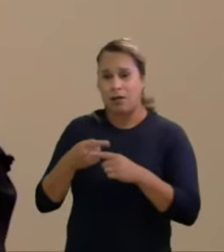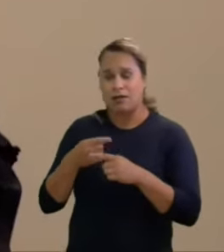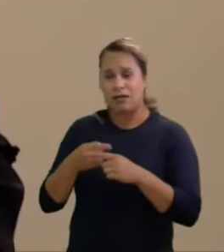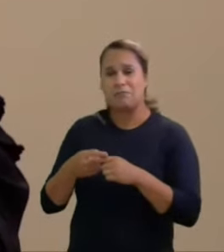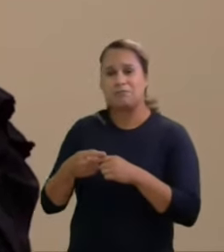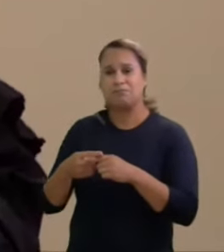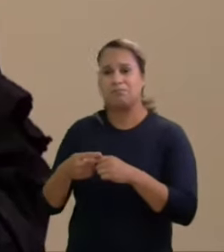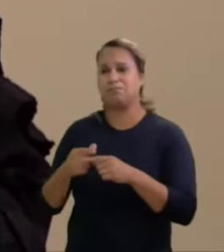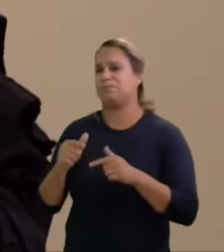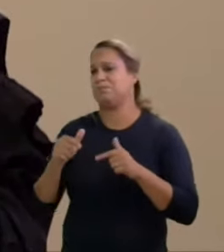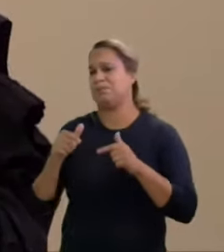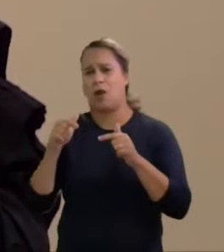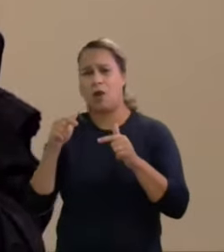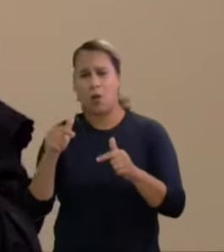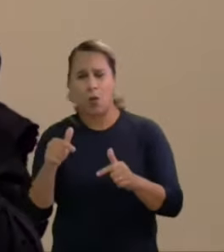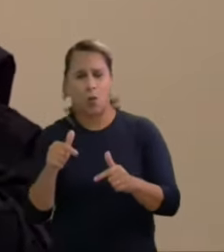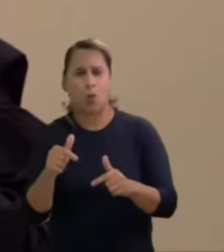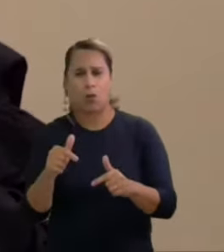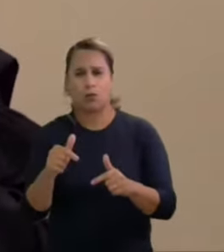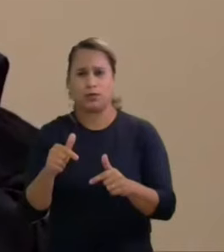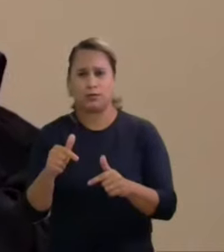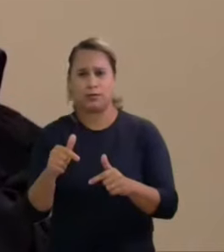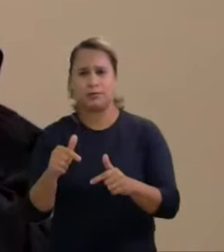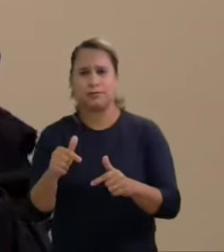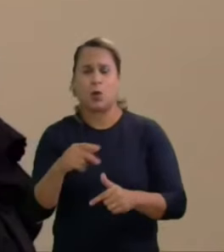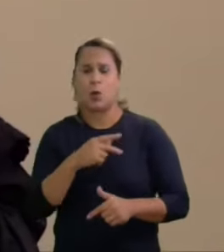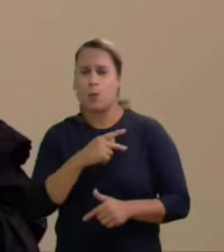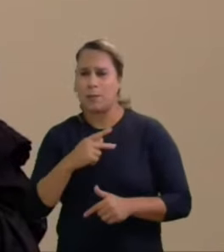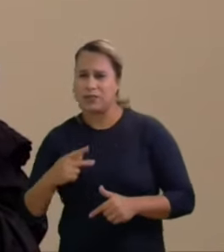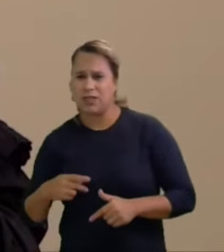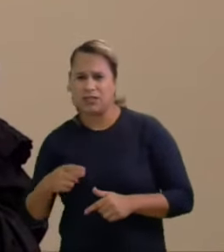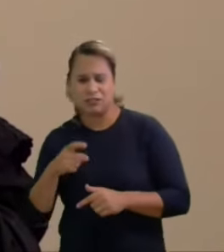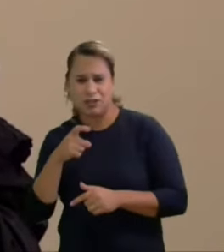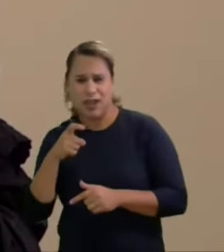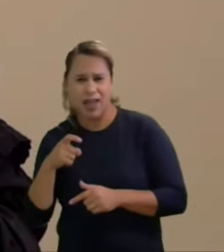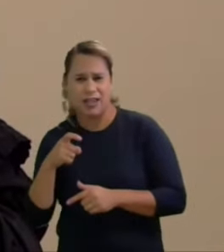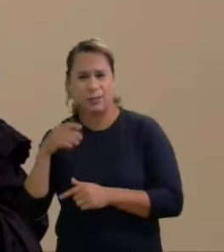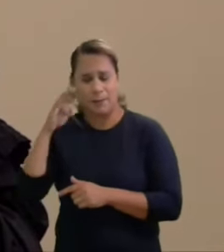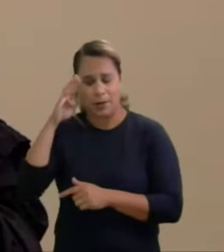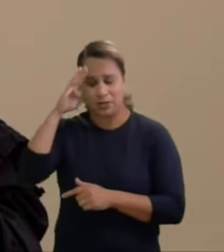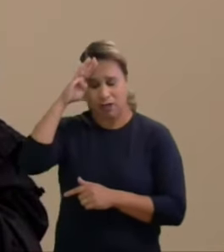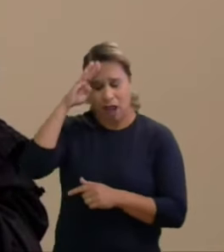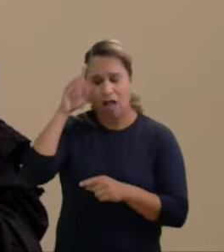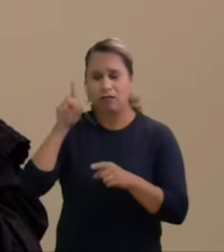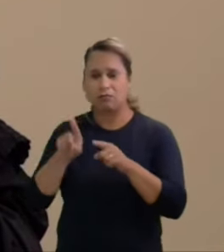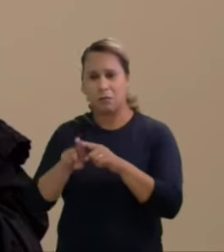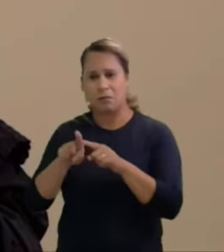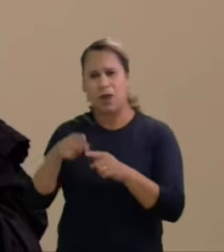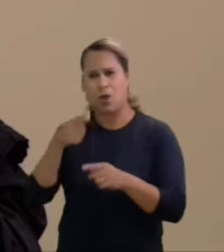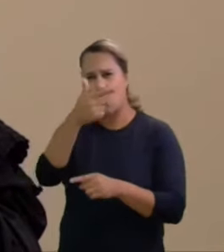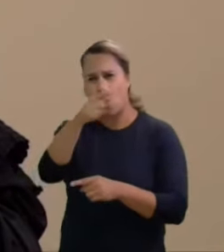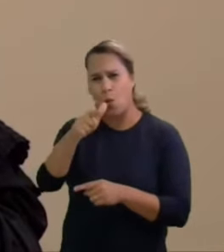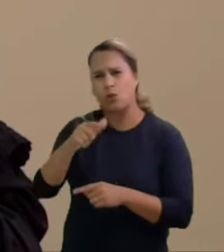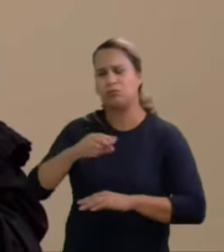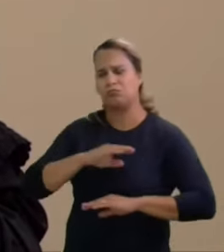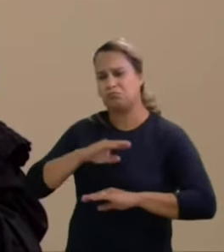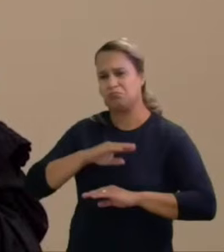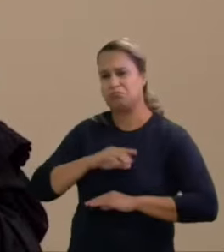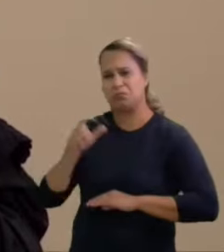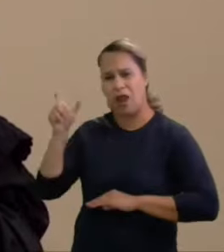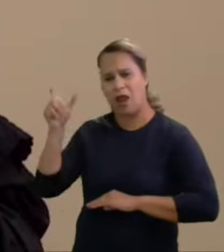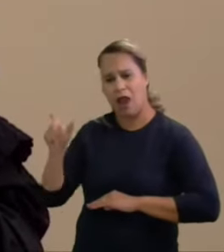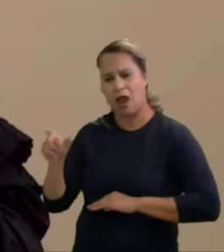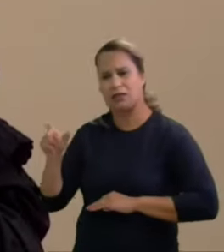Bolsonaro e outras situações em que se envolveu o candidato verdadeira torcida em praça pública na atual praça pública